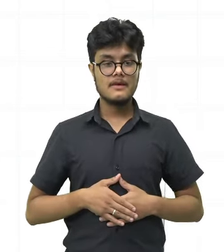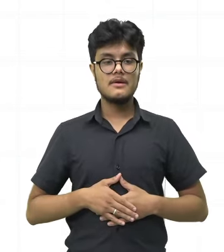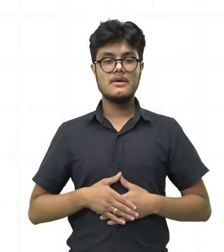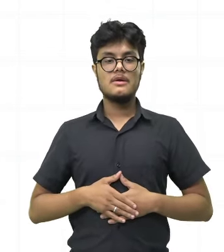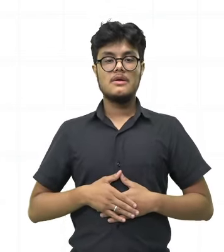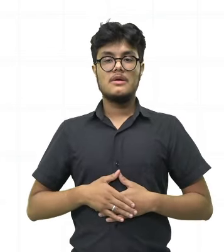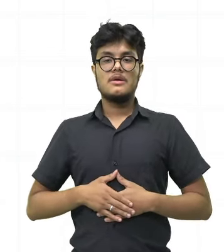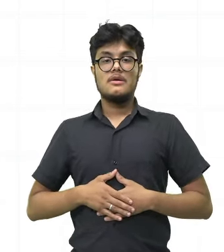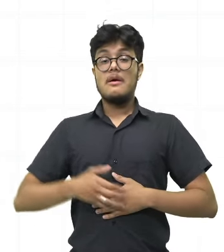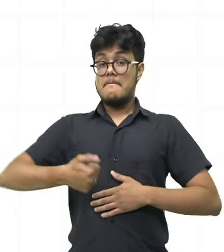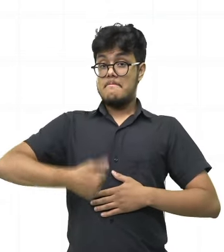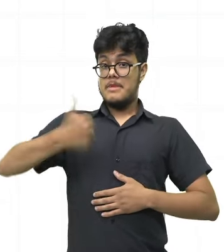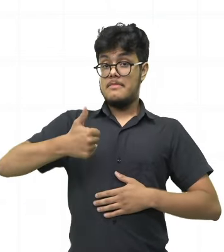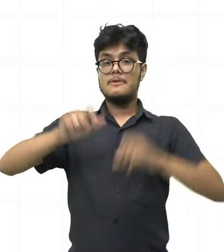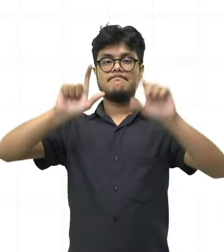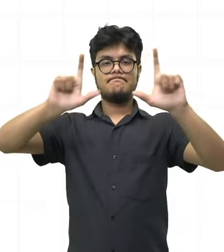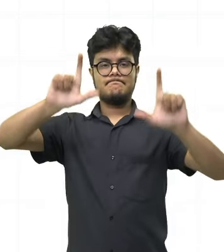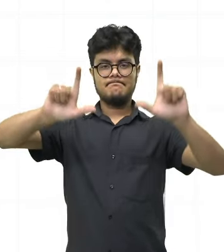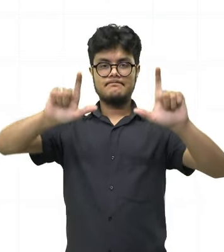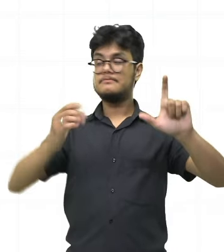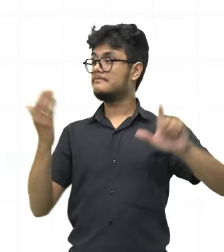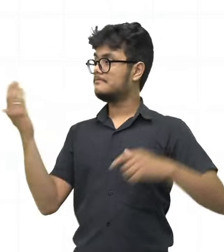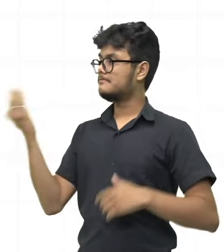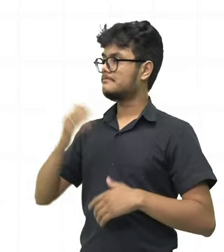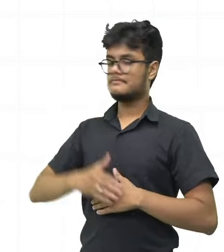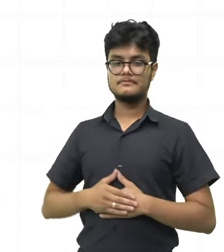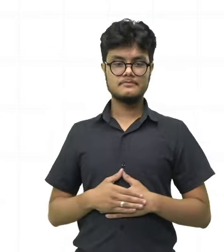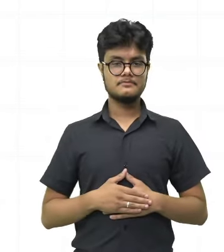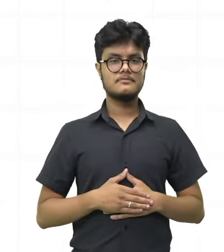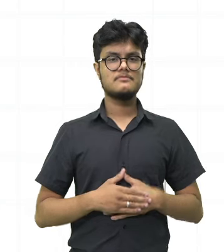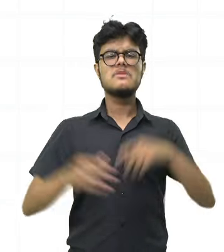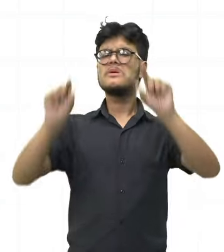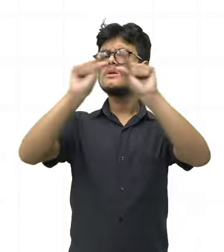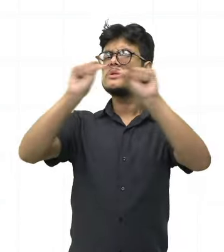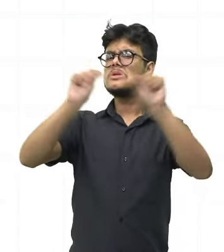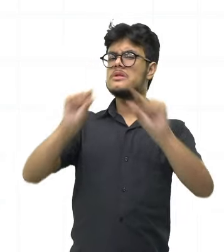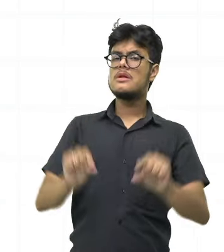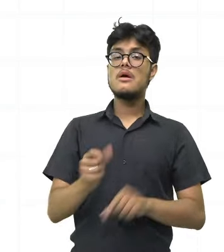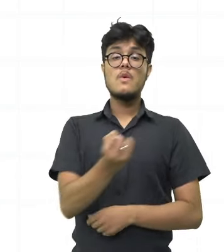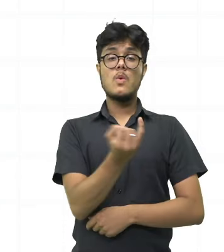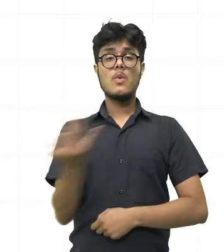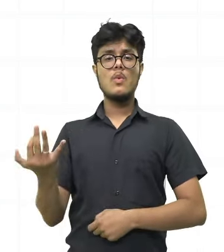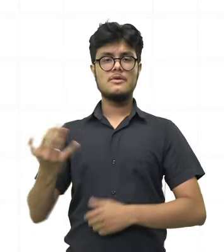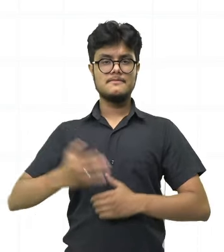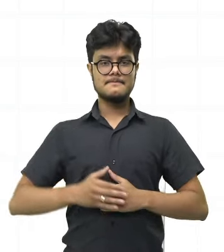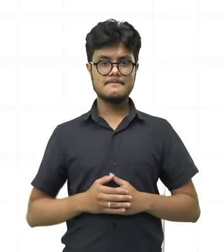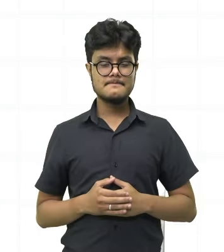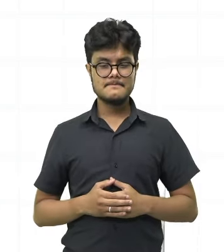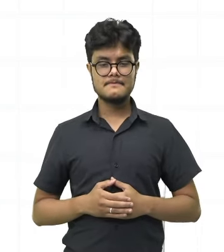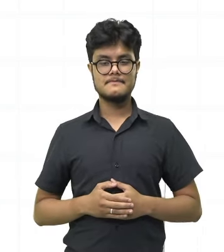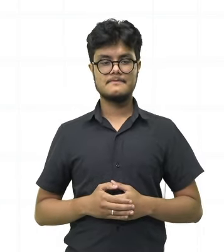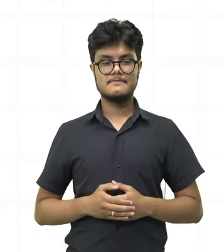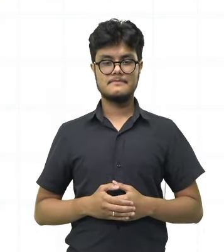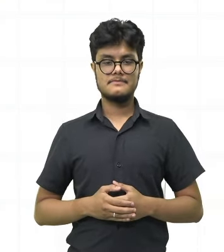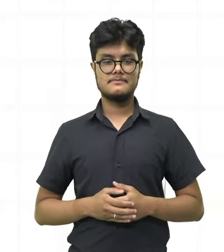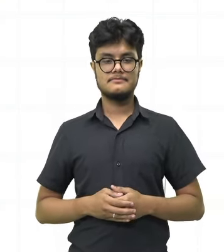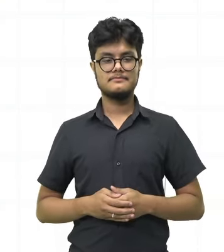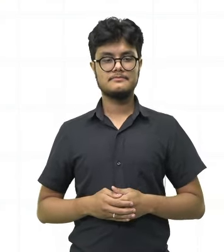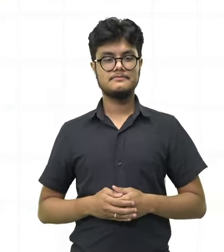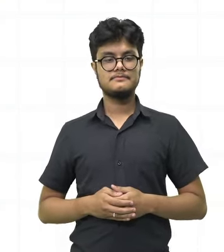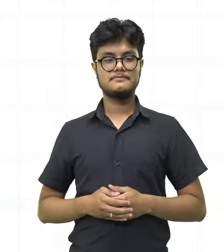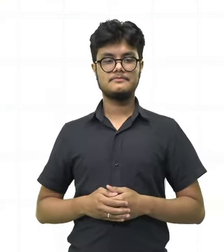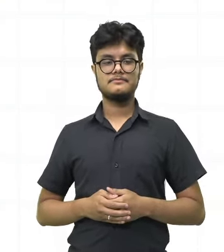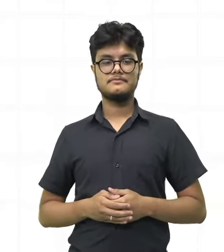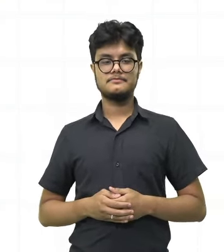estrofe, certo? Tem quantos versos, né? Primeira estrofe,